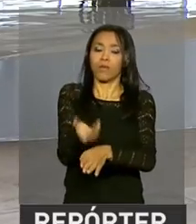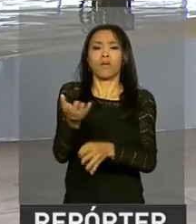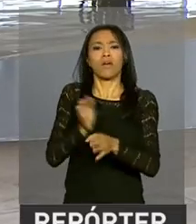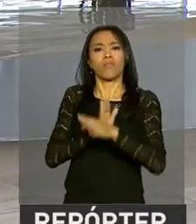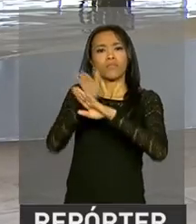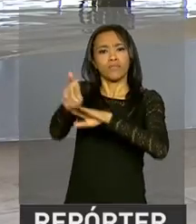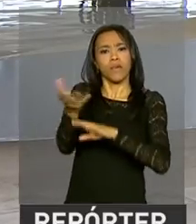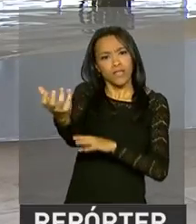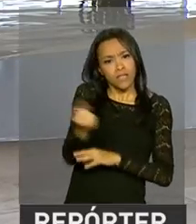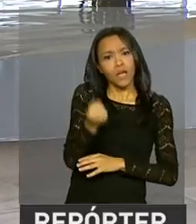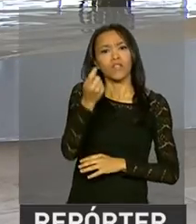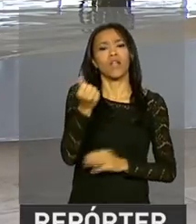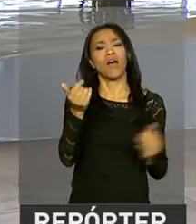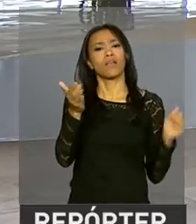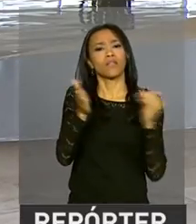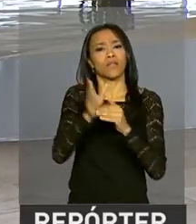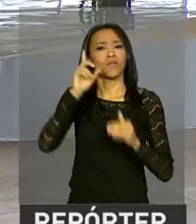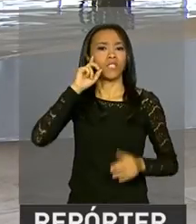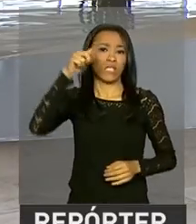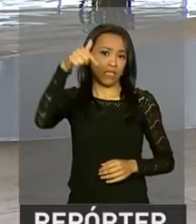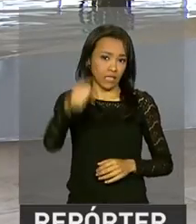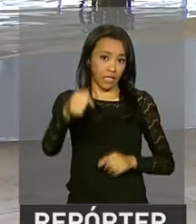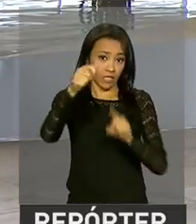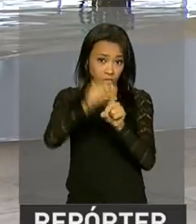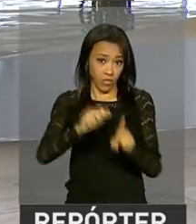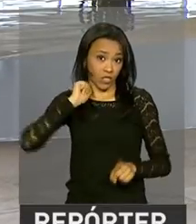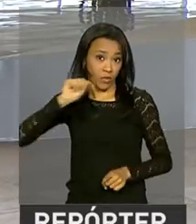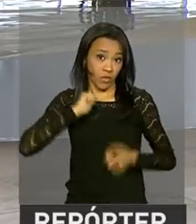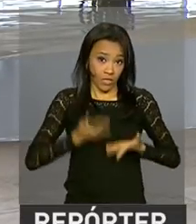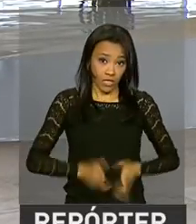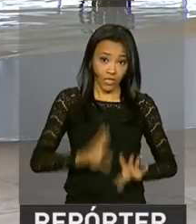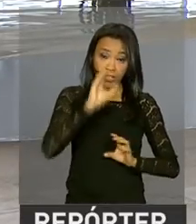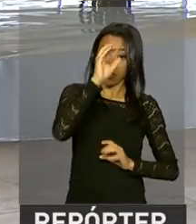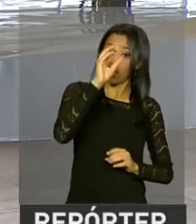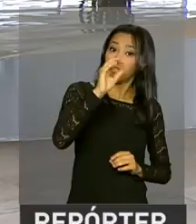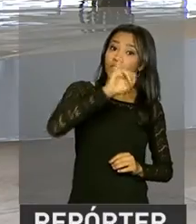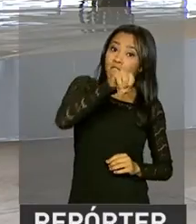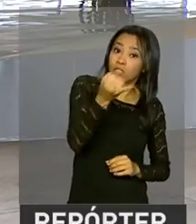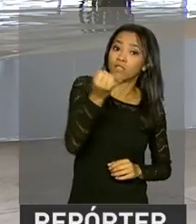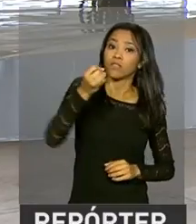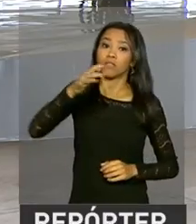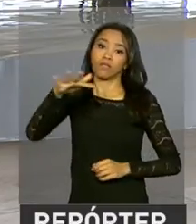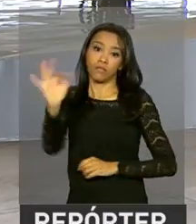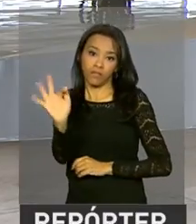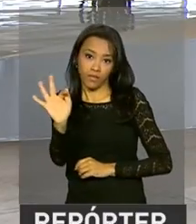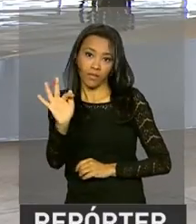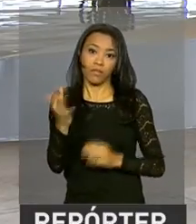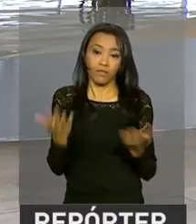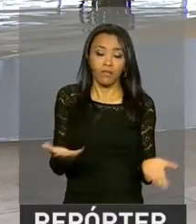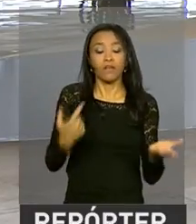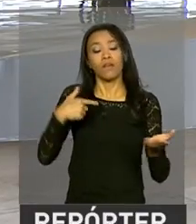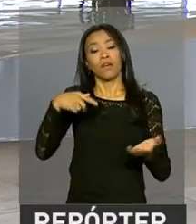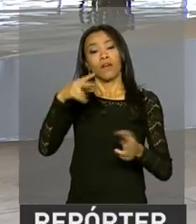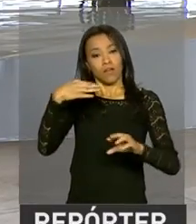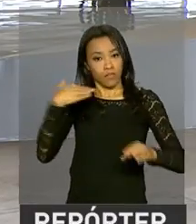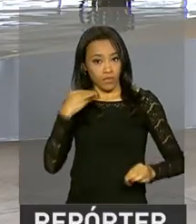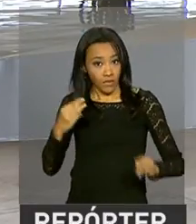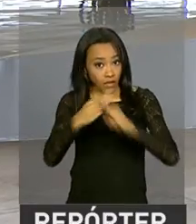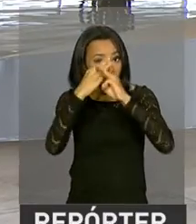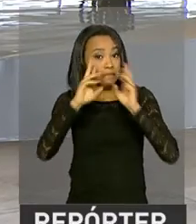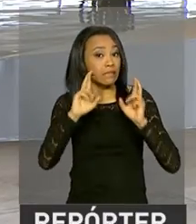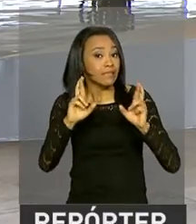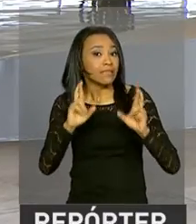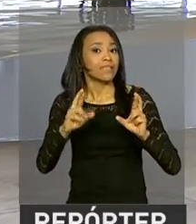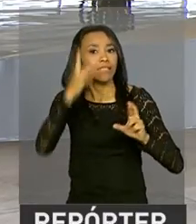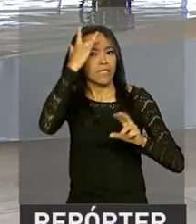estar disponível até o dia 7 de abril para os nascidos, em janeiro e fevereiro. A expectativa da Caixa Econômica Federal é